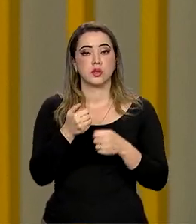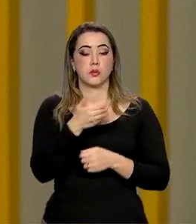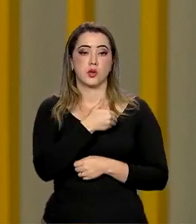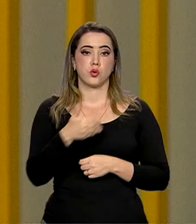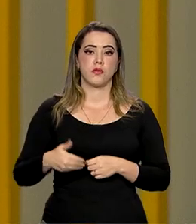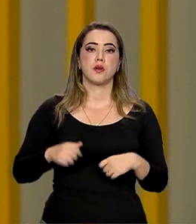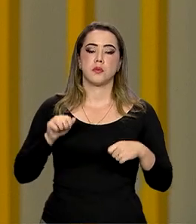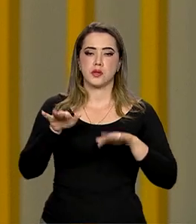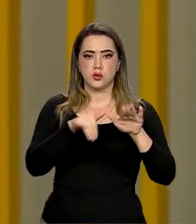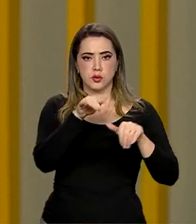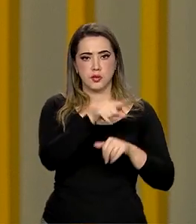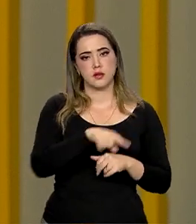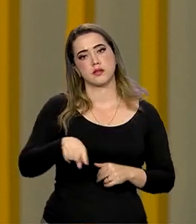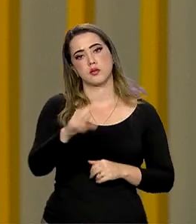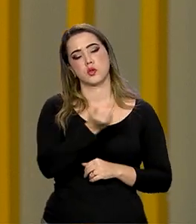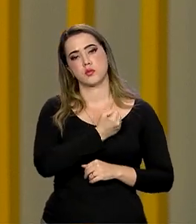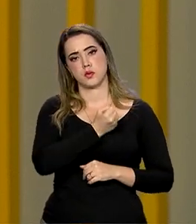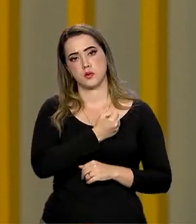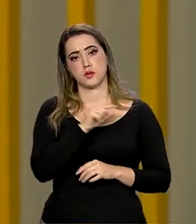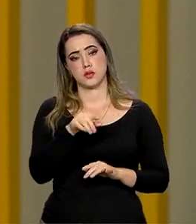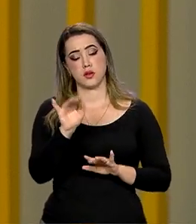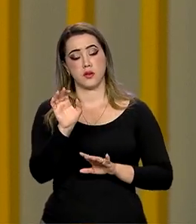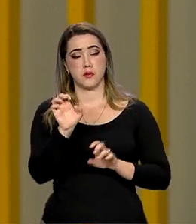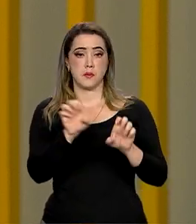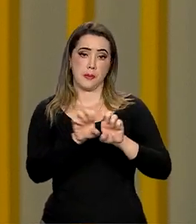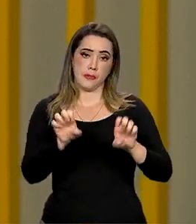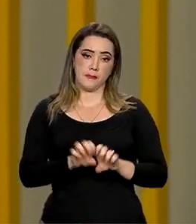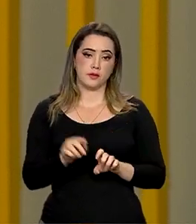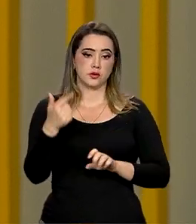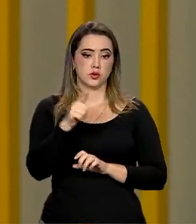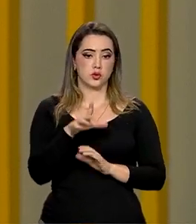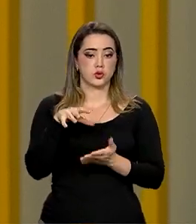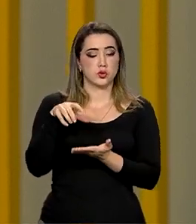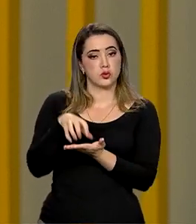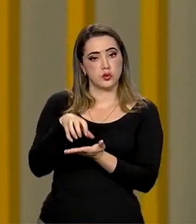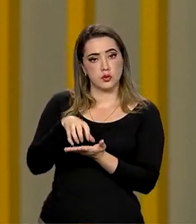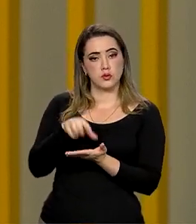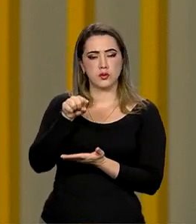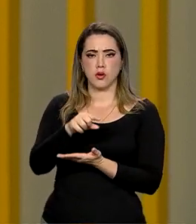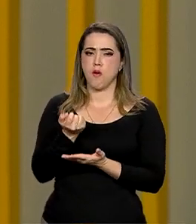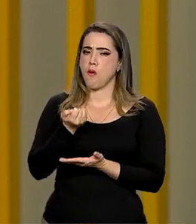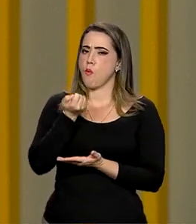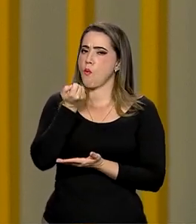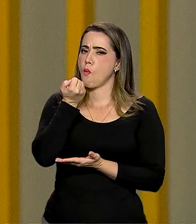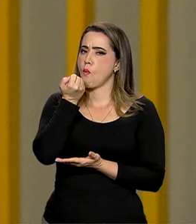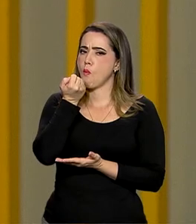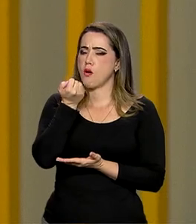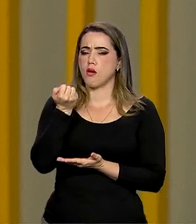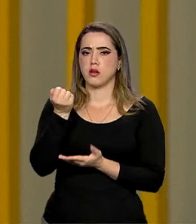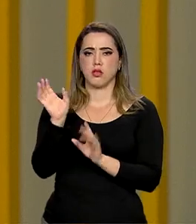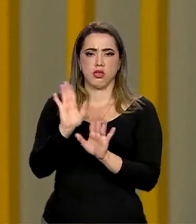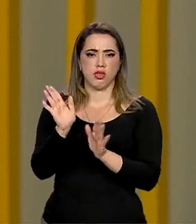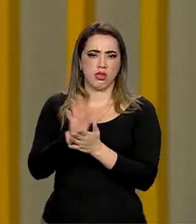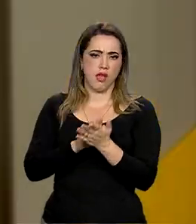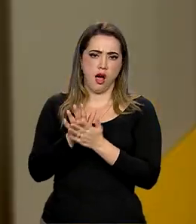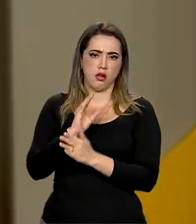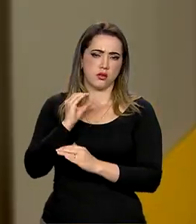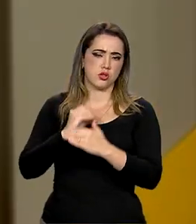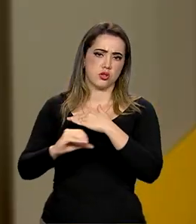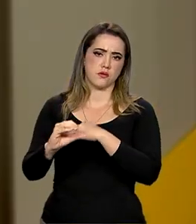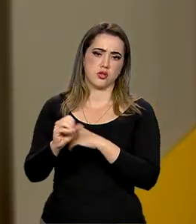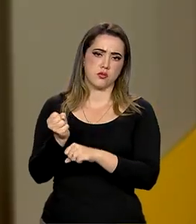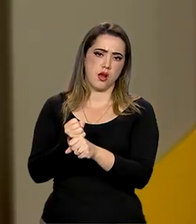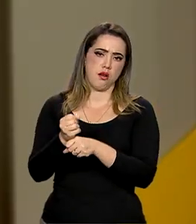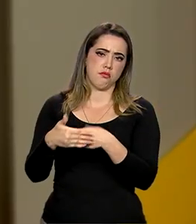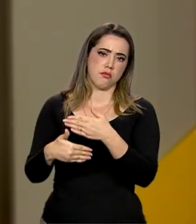possa chamá-los. Então, a estruturação, a reestruturação de um órgão que praticamente ficou sem nenhum tipo de investimento ao longo dos